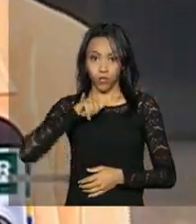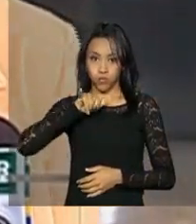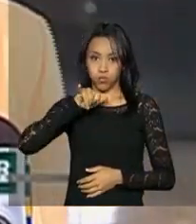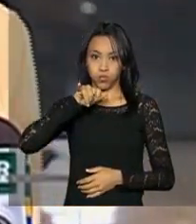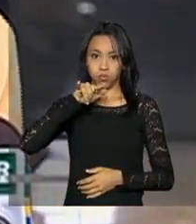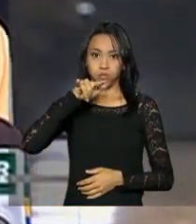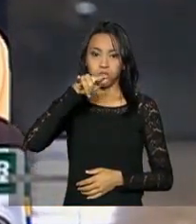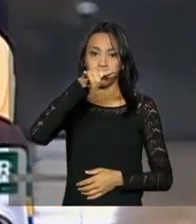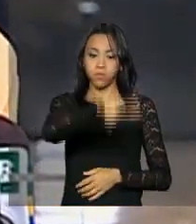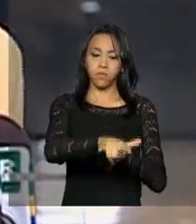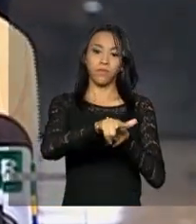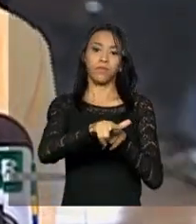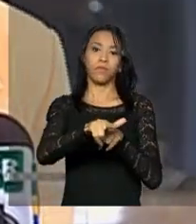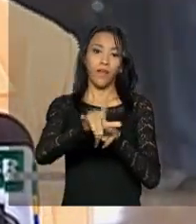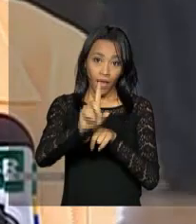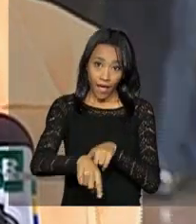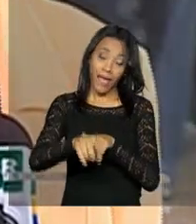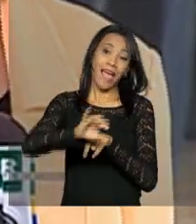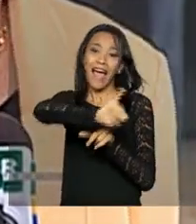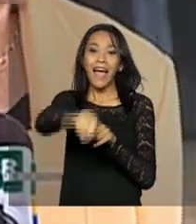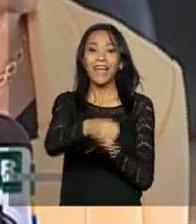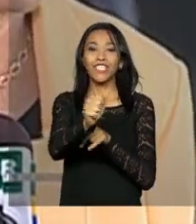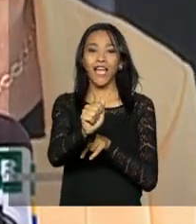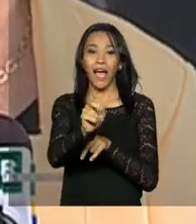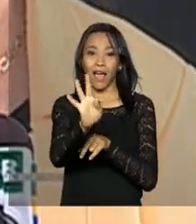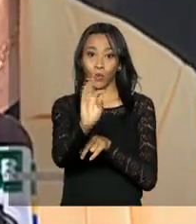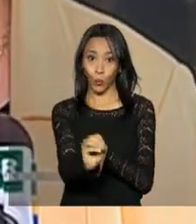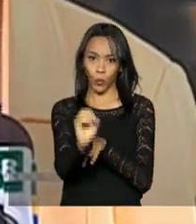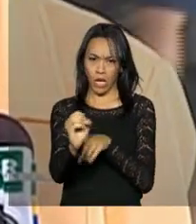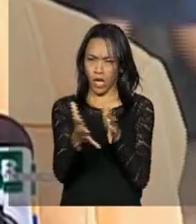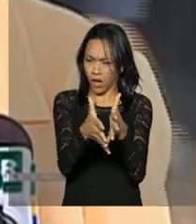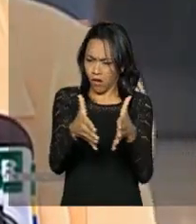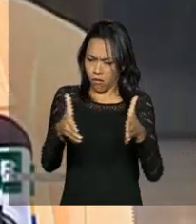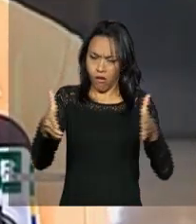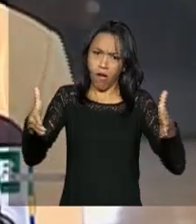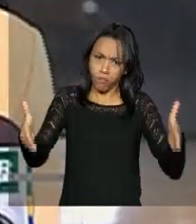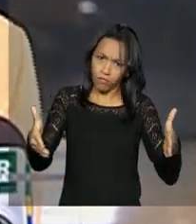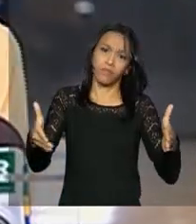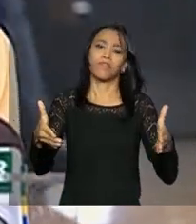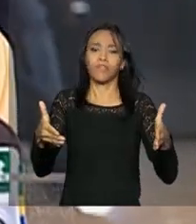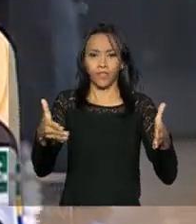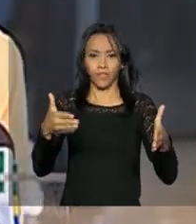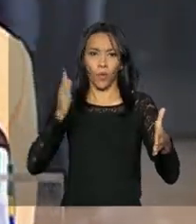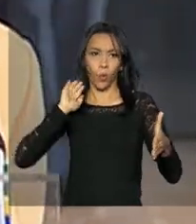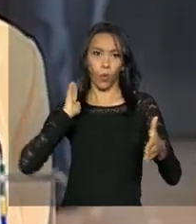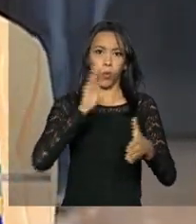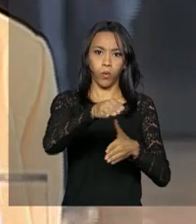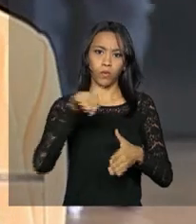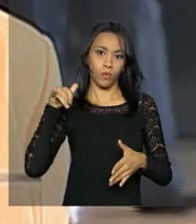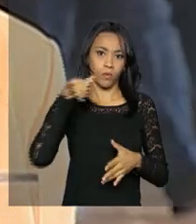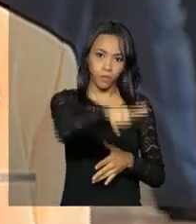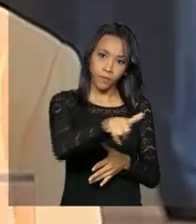carga a jato. Um avião de carga bem maior, com uma grande capacidade. É, sem dúvida